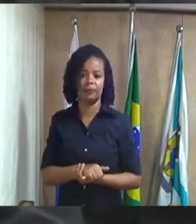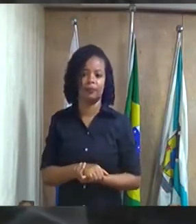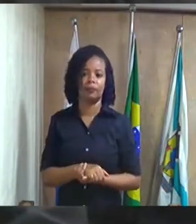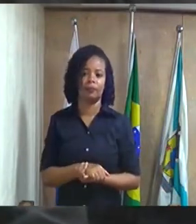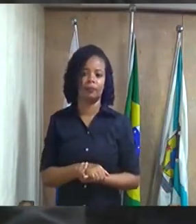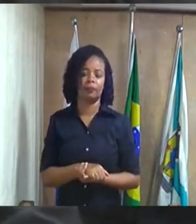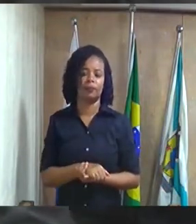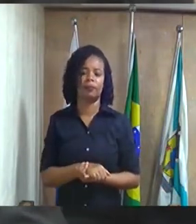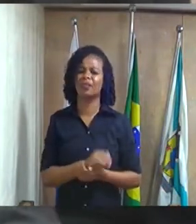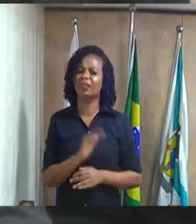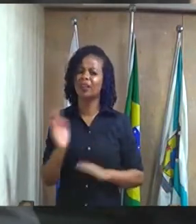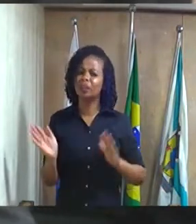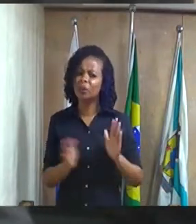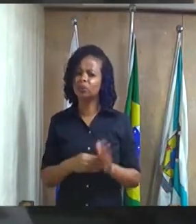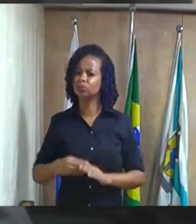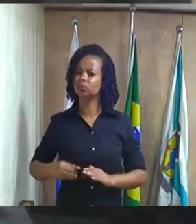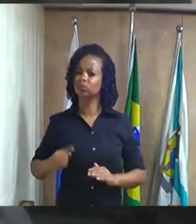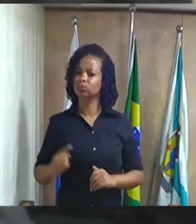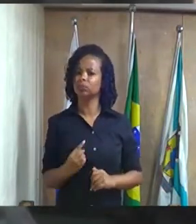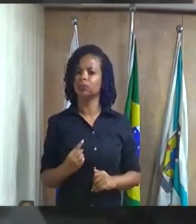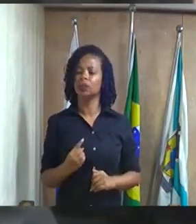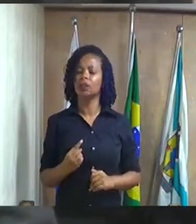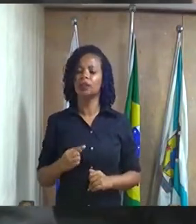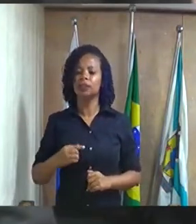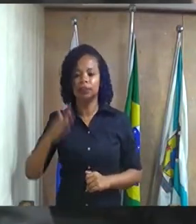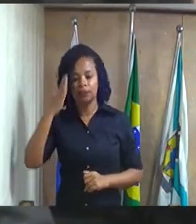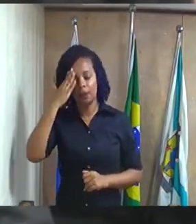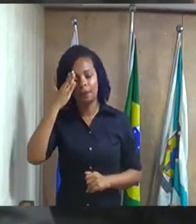todos nós sabemos e recebemos